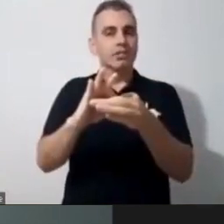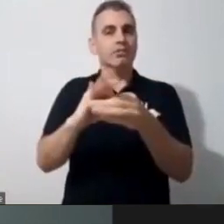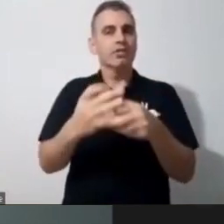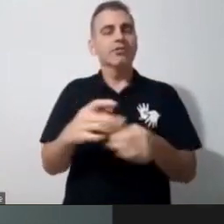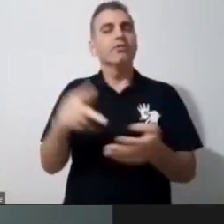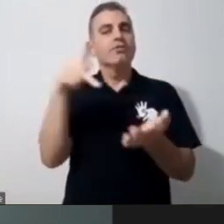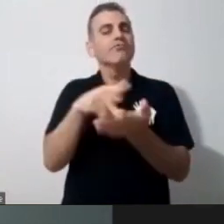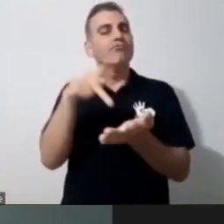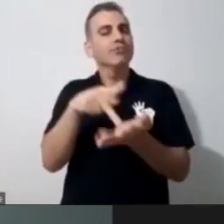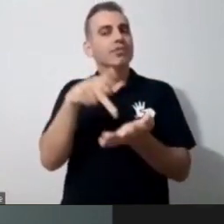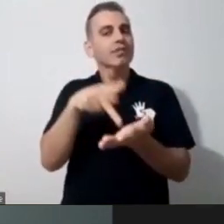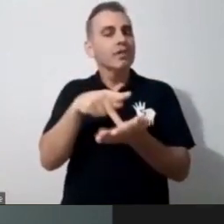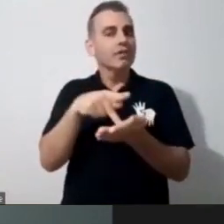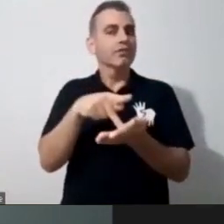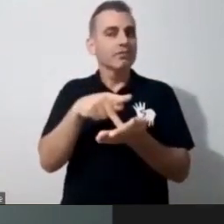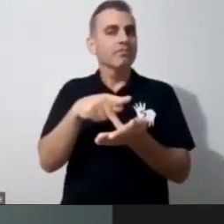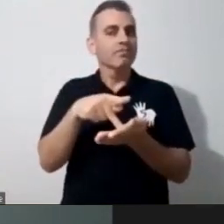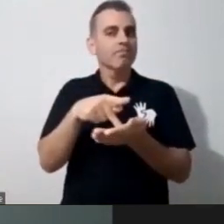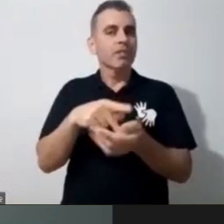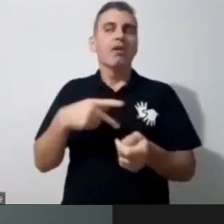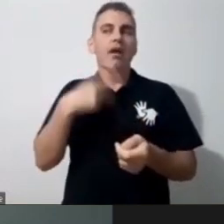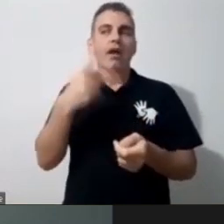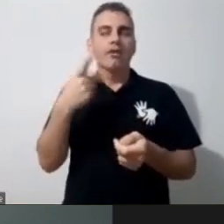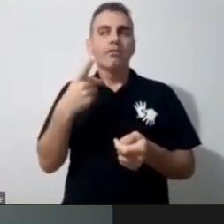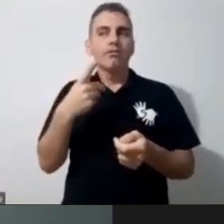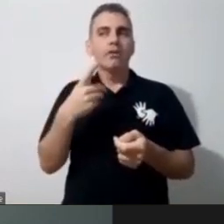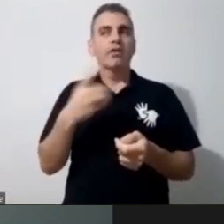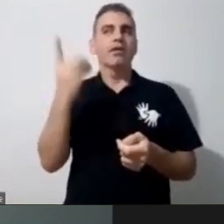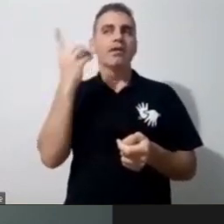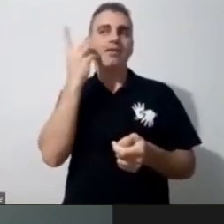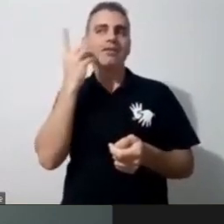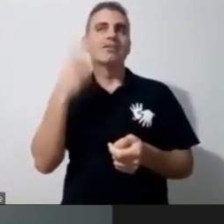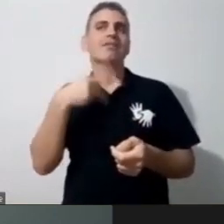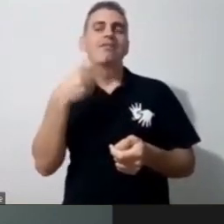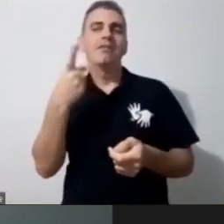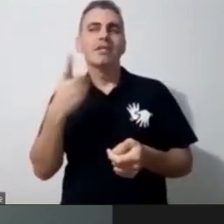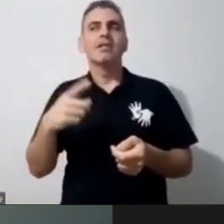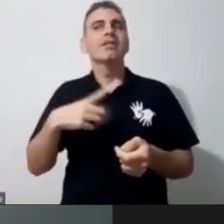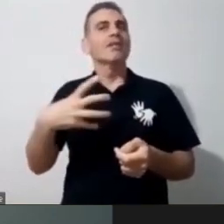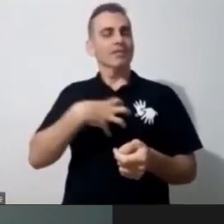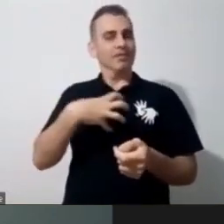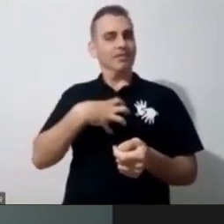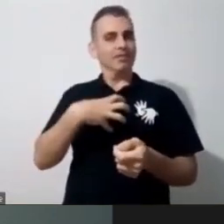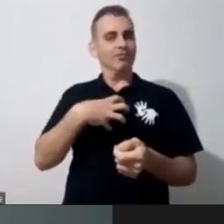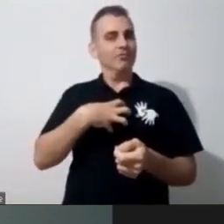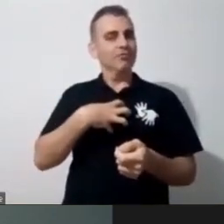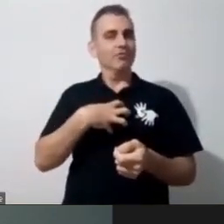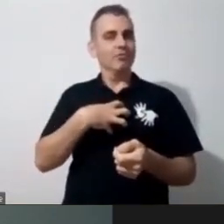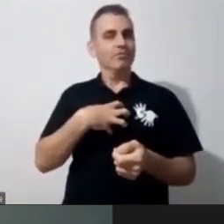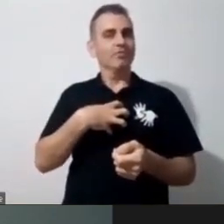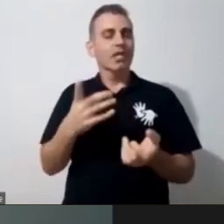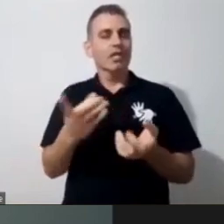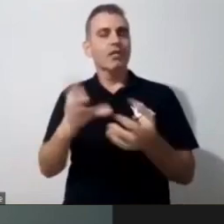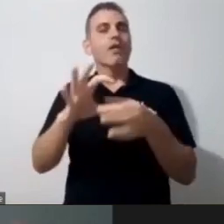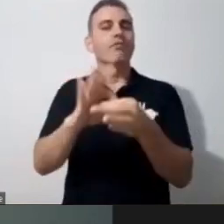A gente sempre traz isso, assim, tanto a Deise quanto a Dani, que precisa fazer sentido. Então, essa conexão nada é